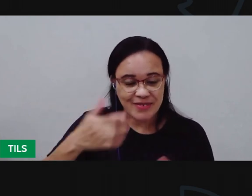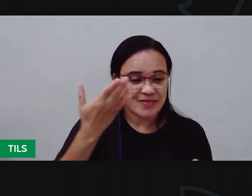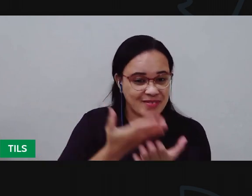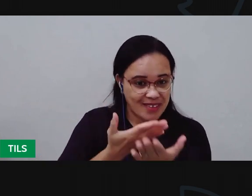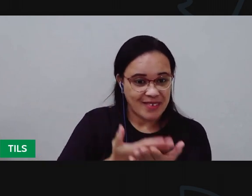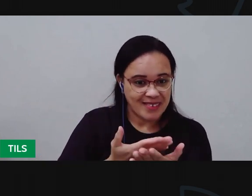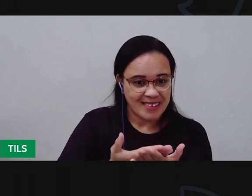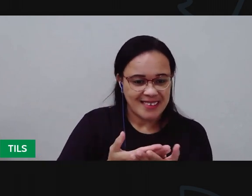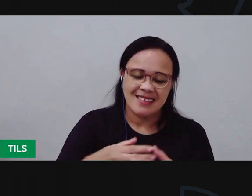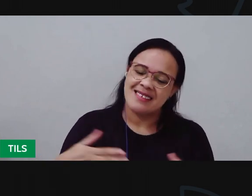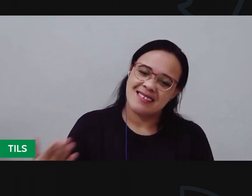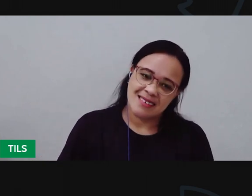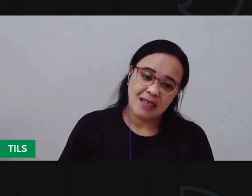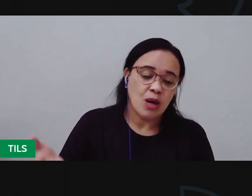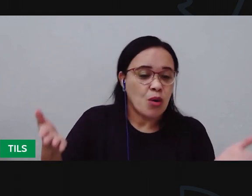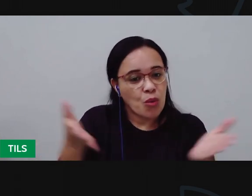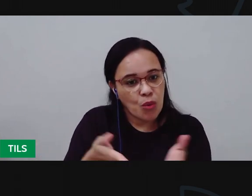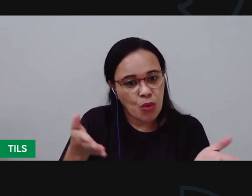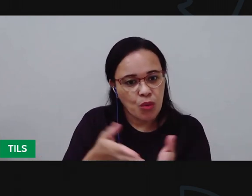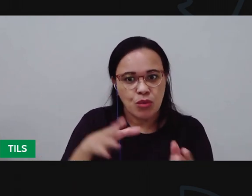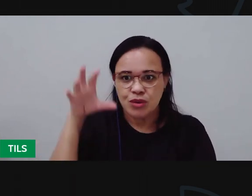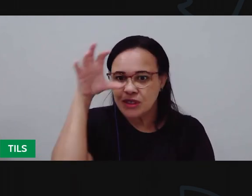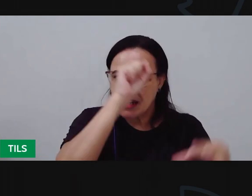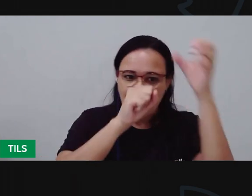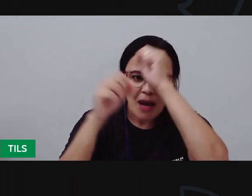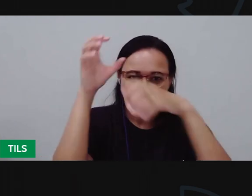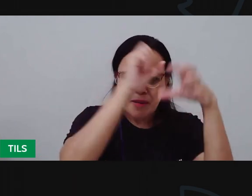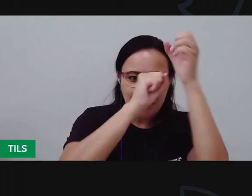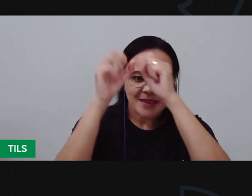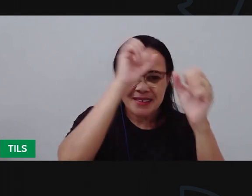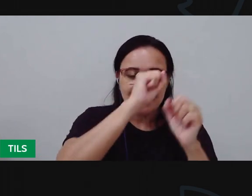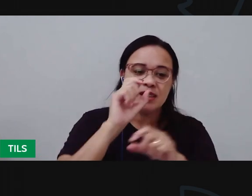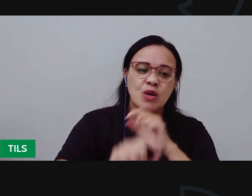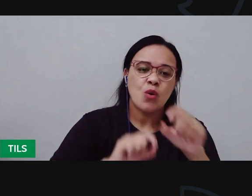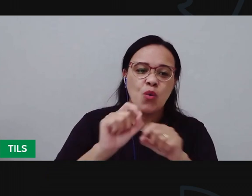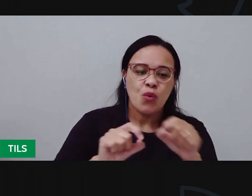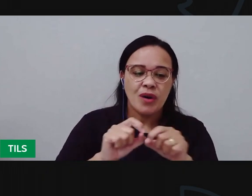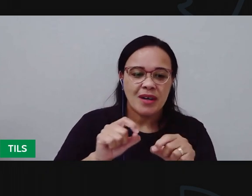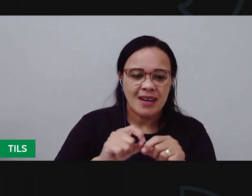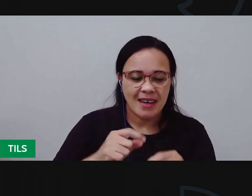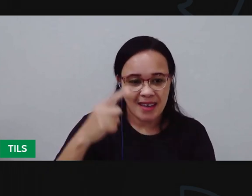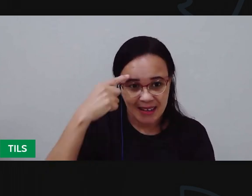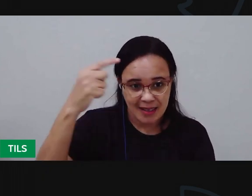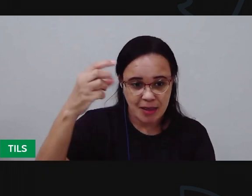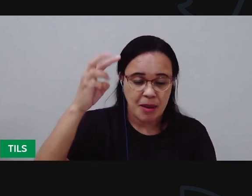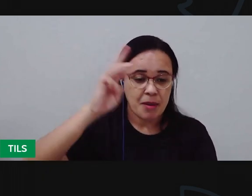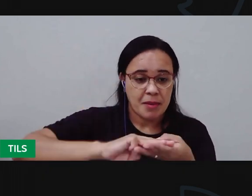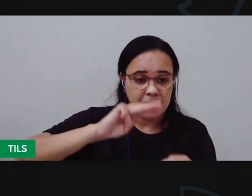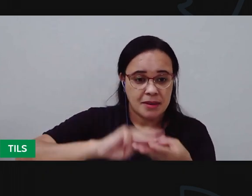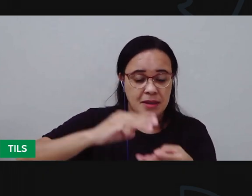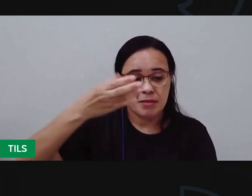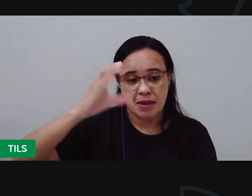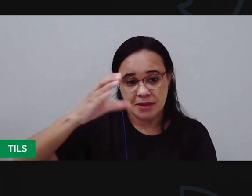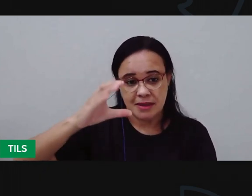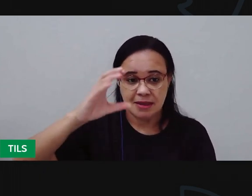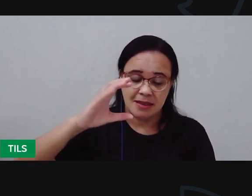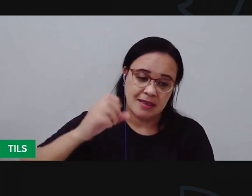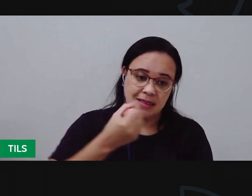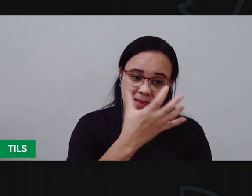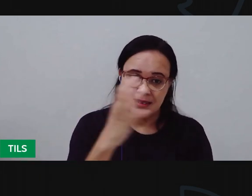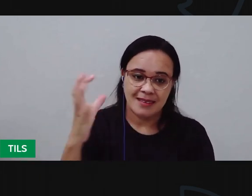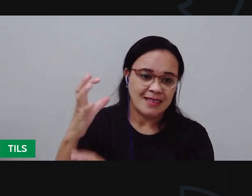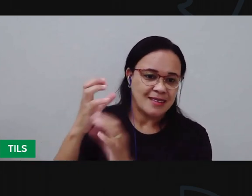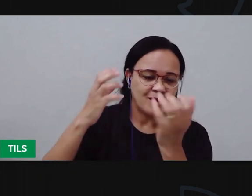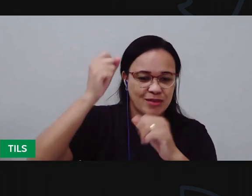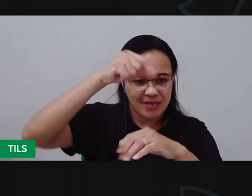Hoje, nós aprendemos na aula de matemática e ciência da natureza, a resolver problemas matemáticos envolvendo